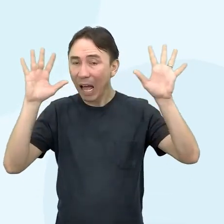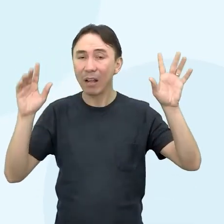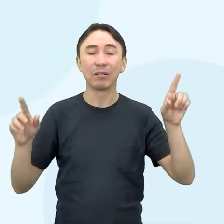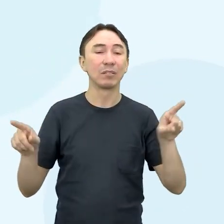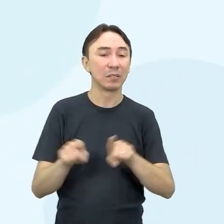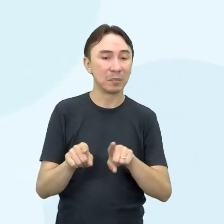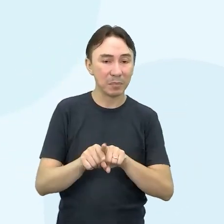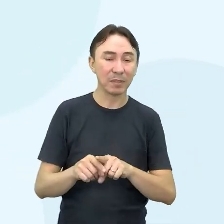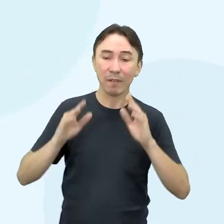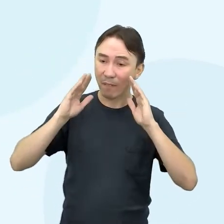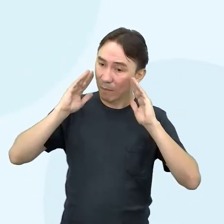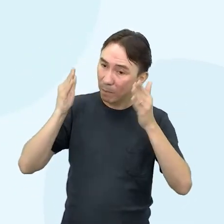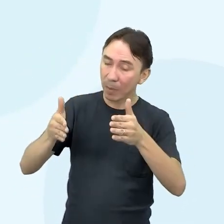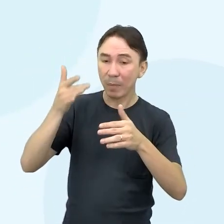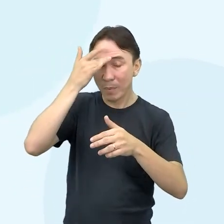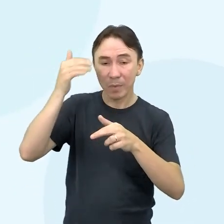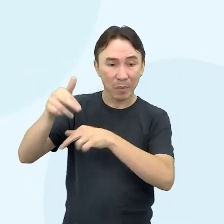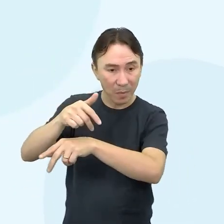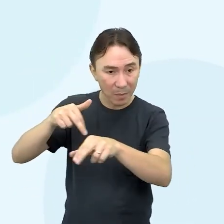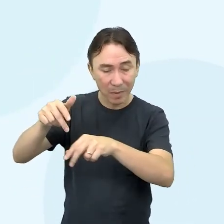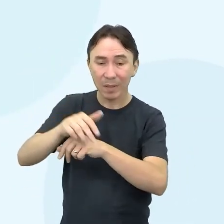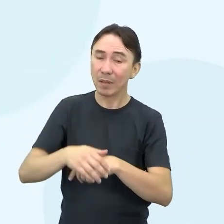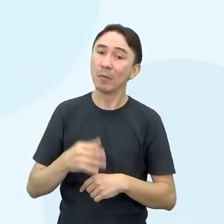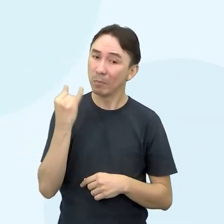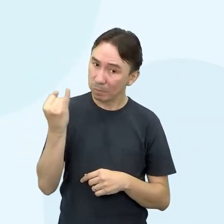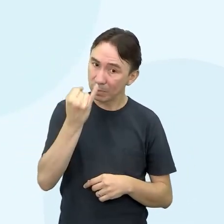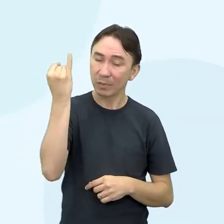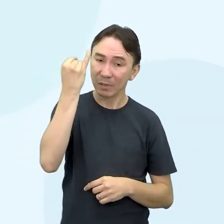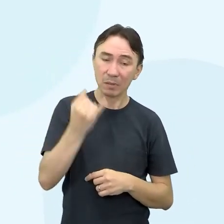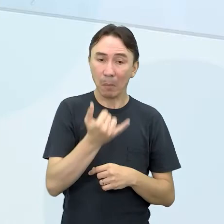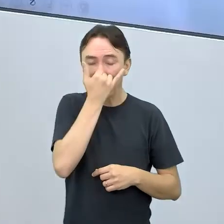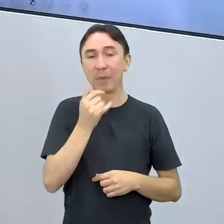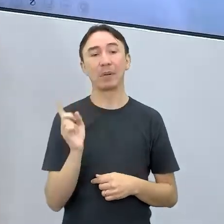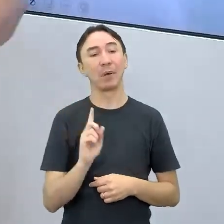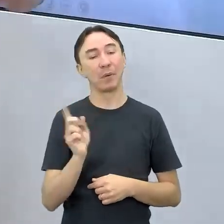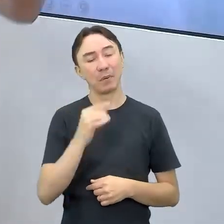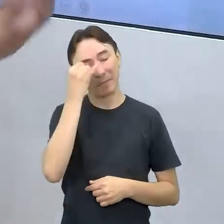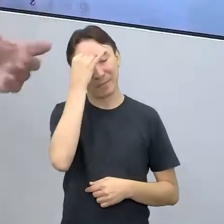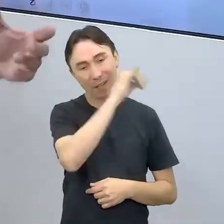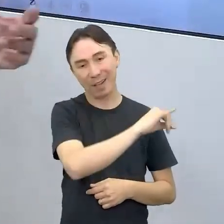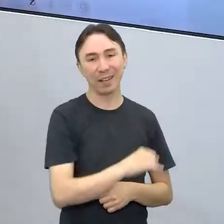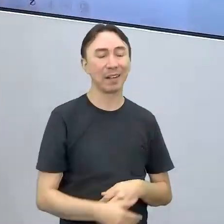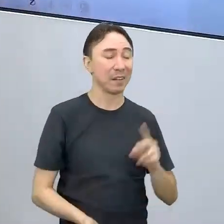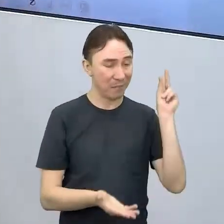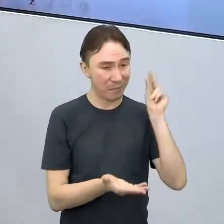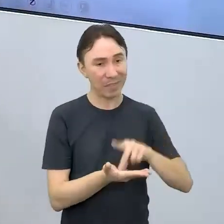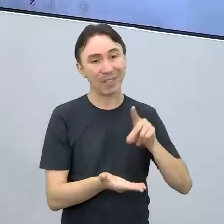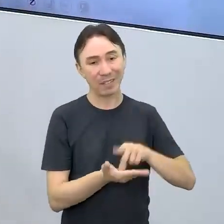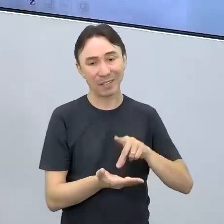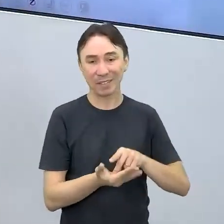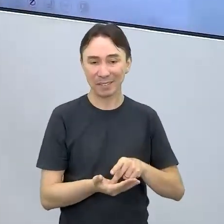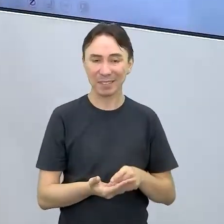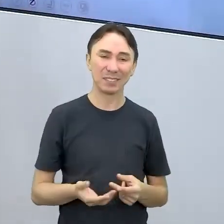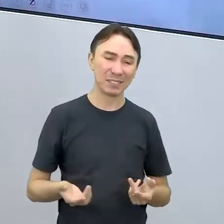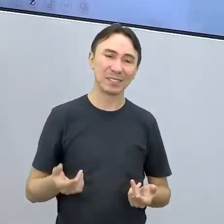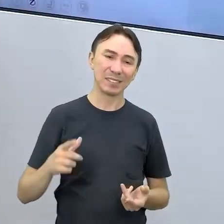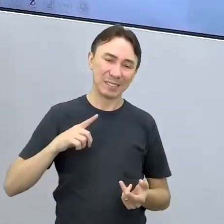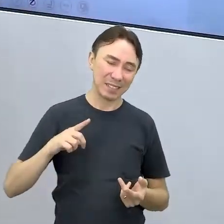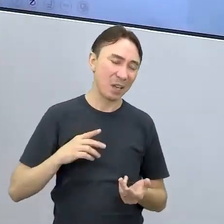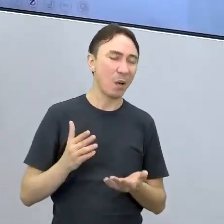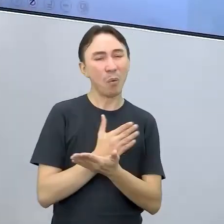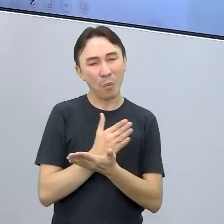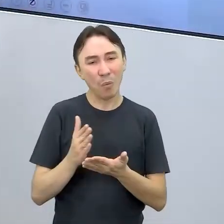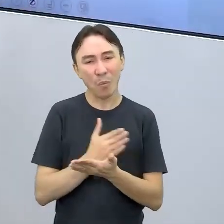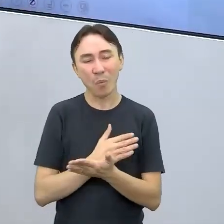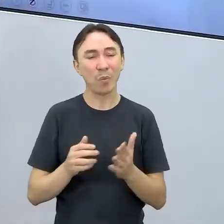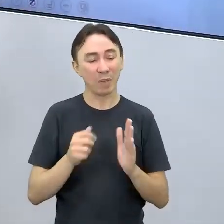fracassar no empreendimento. Verdadeiro. Legal essa retomada, né? Então, a gente fez uma retomada sobre algumas atividades,